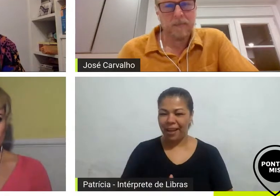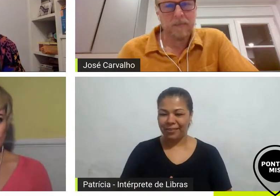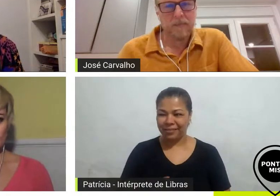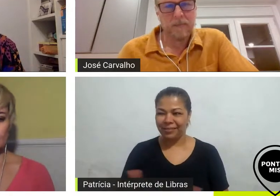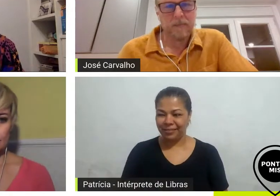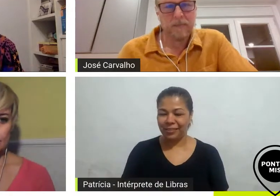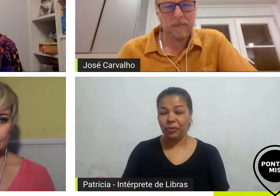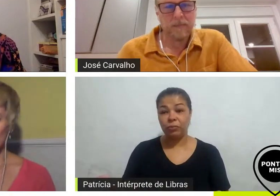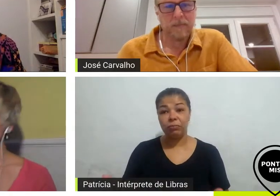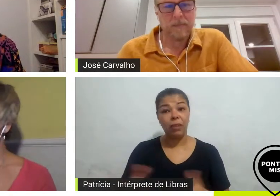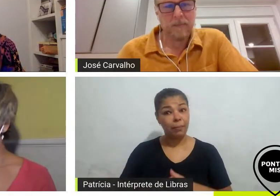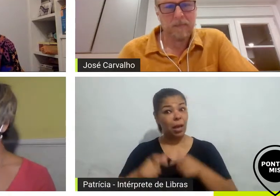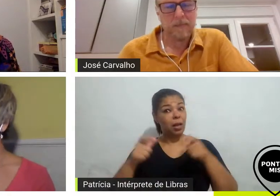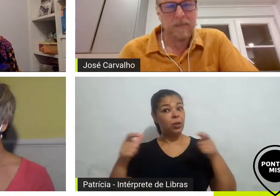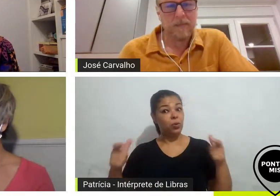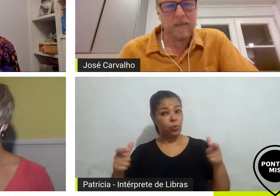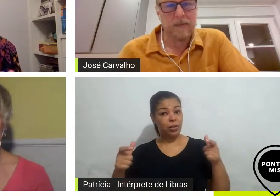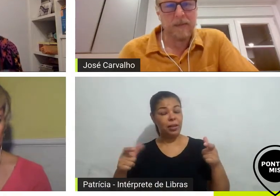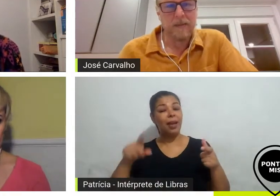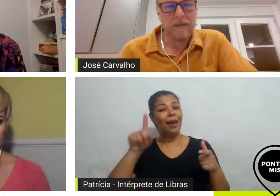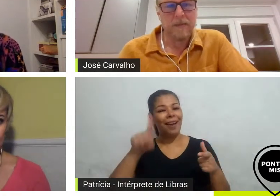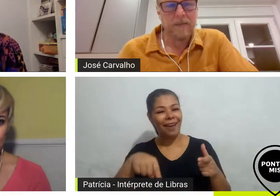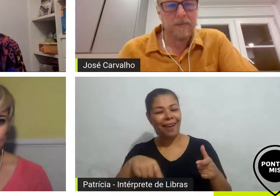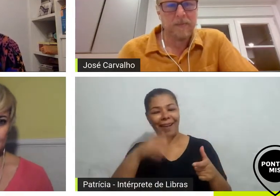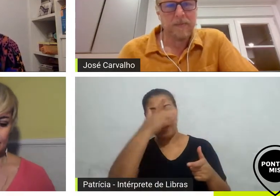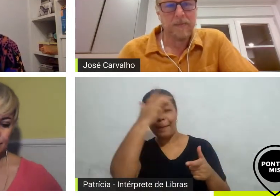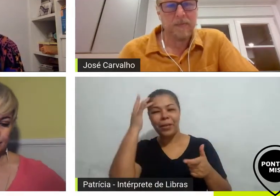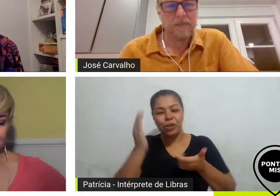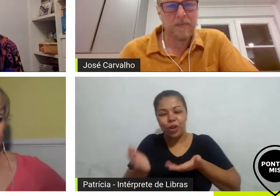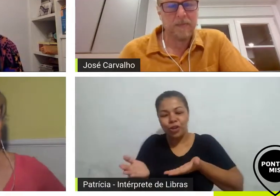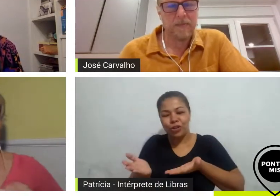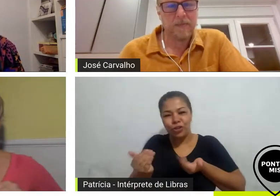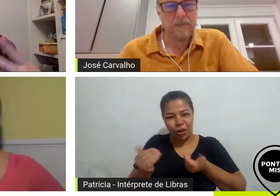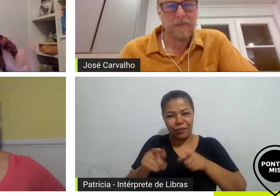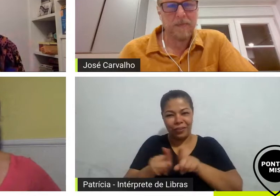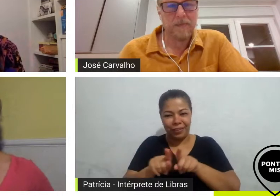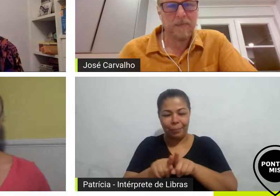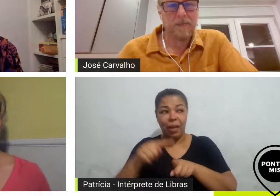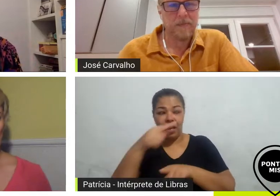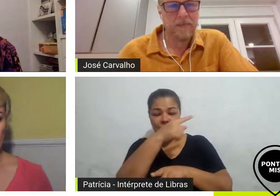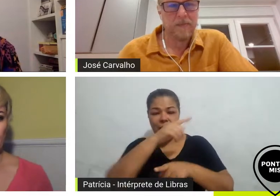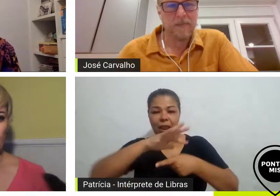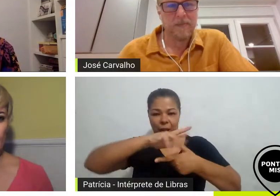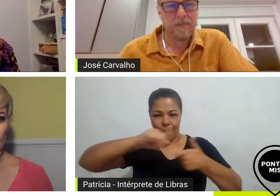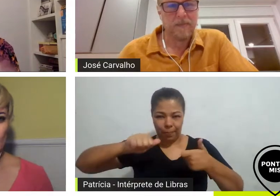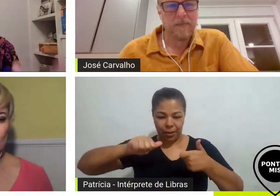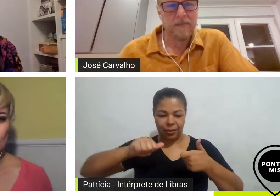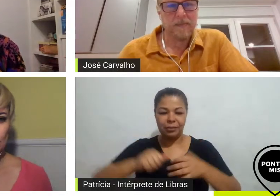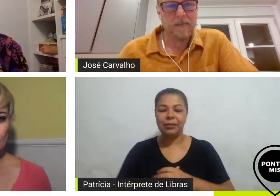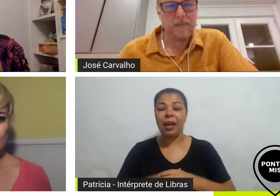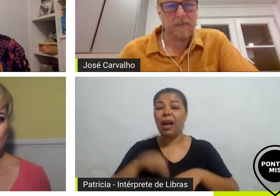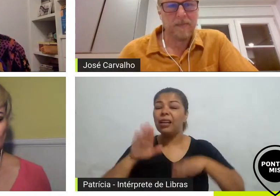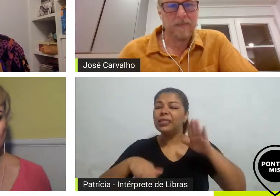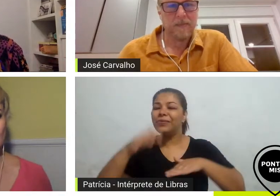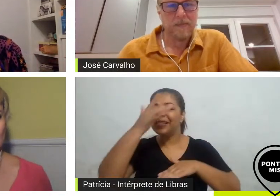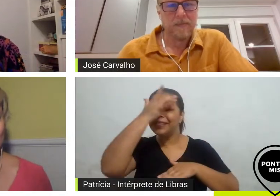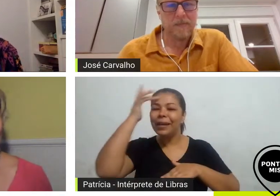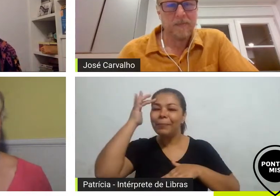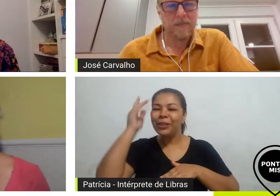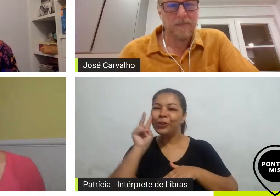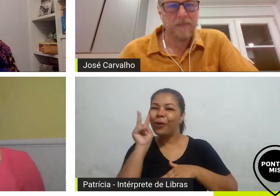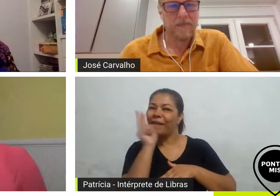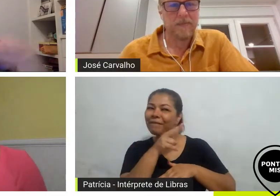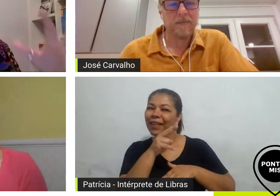jovem oficina de roteiro eu dou a oficina pelo Miss quando eles leem a sinopse os personagens todos têm nome em inglês